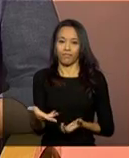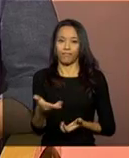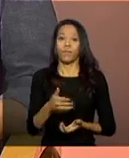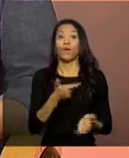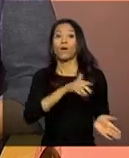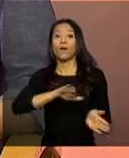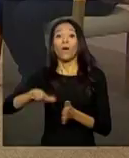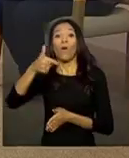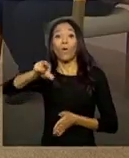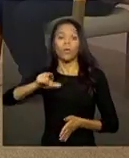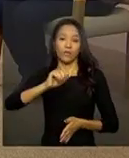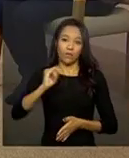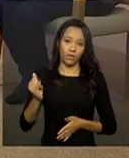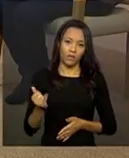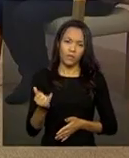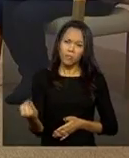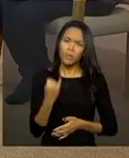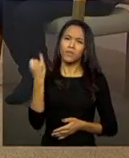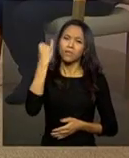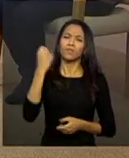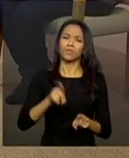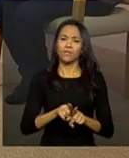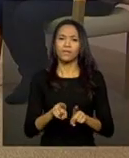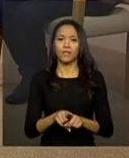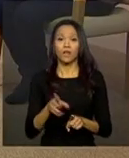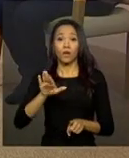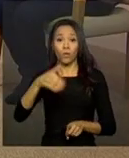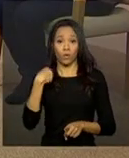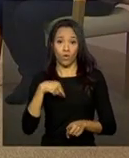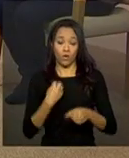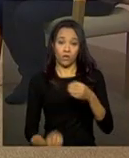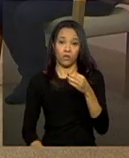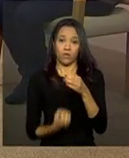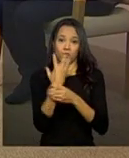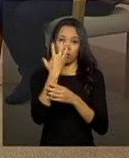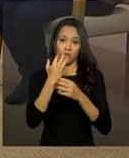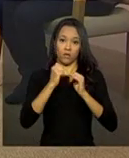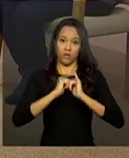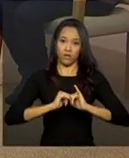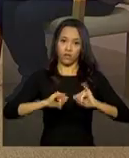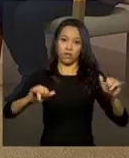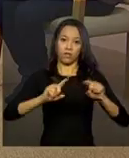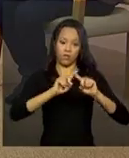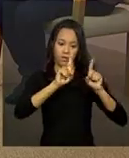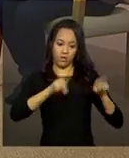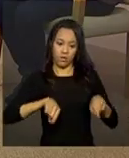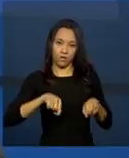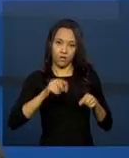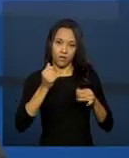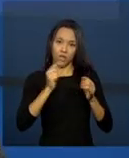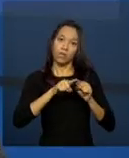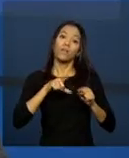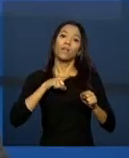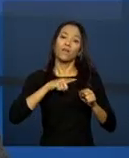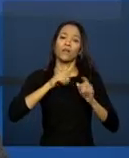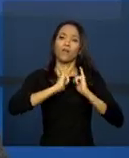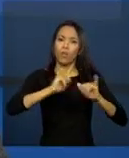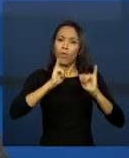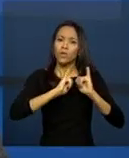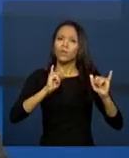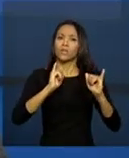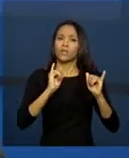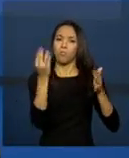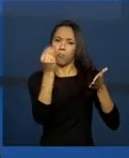também importante. Quando nós lançamos o prontuário em meio físico, as pessoas perceberam, olha, tem muitas informações que tem no